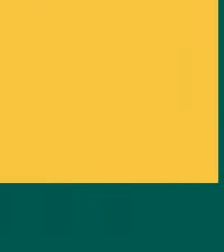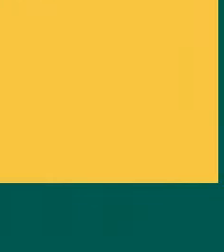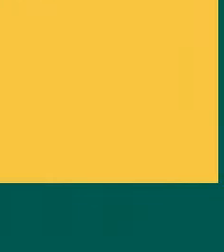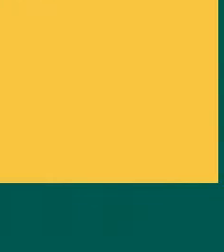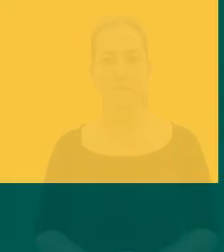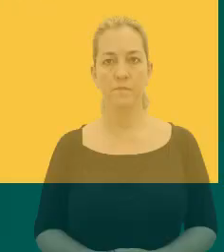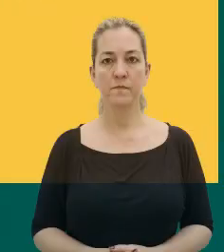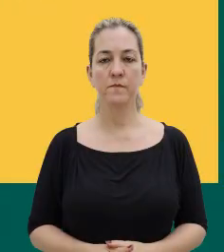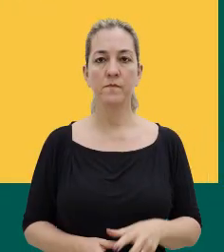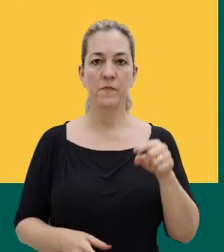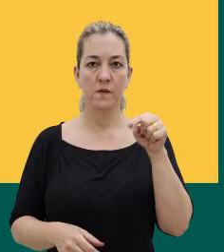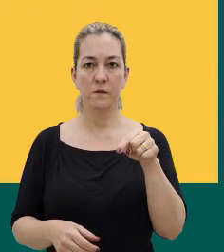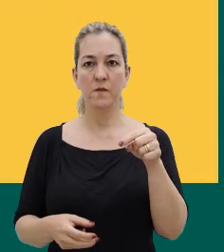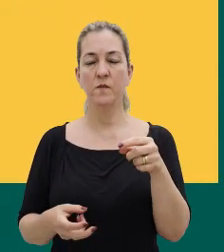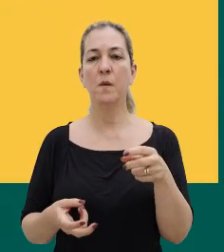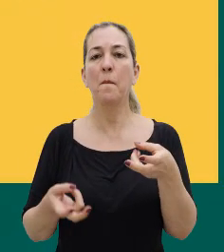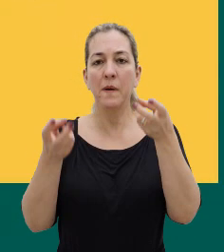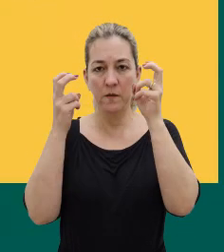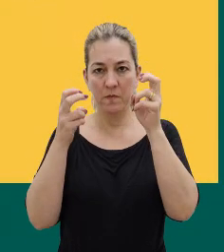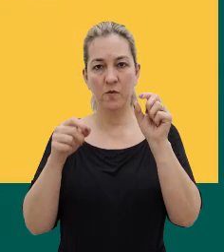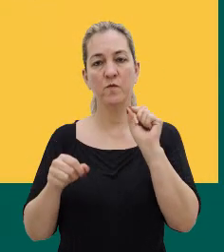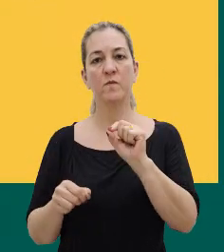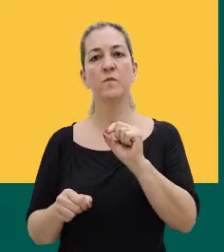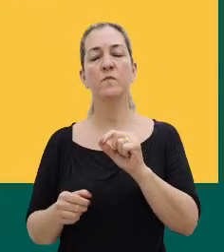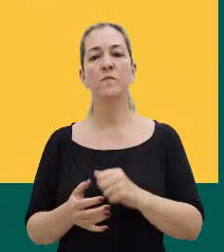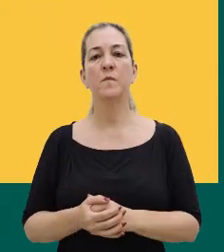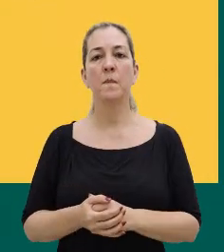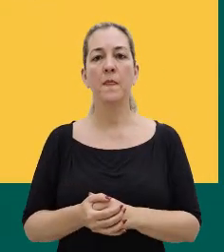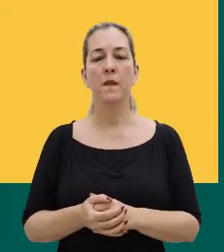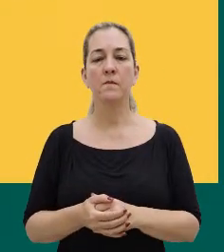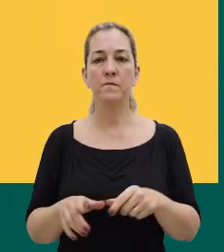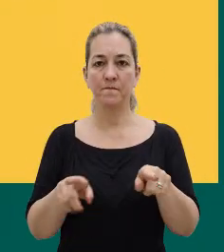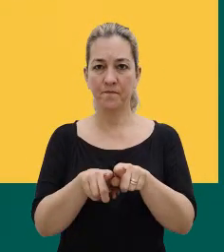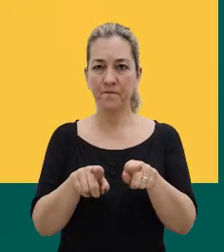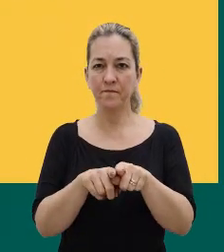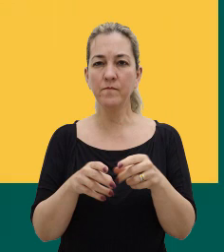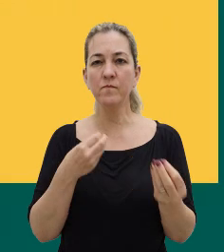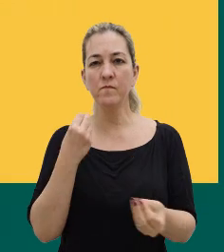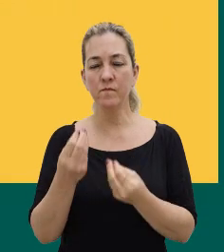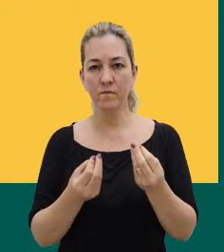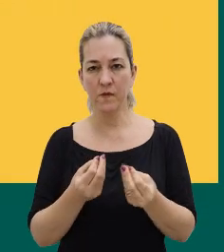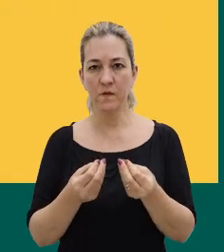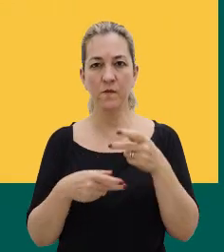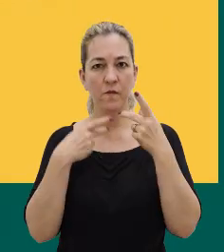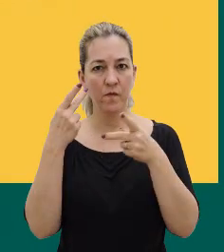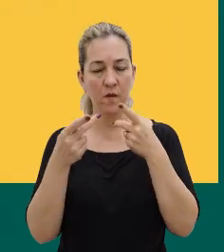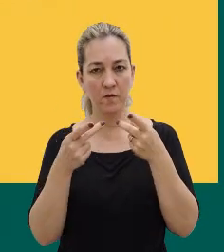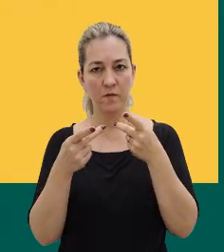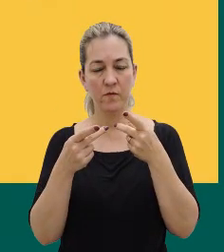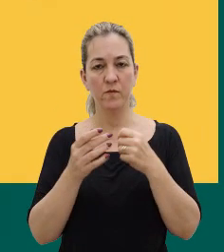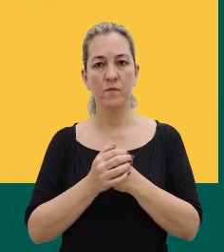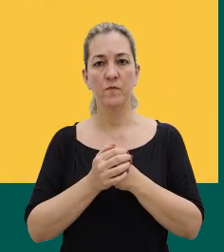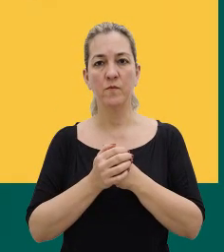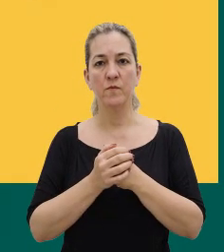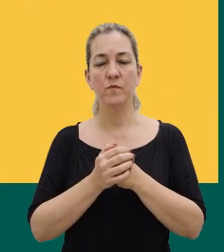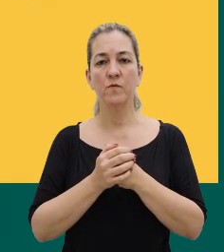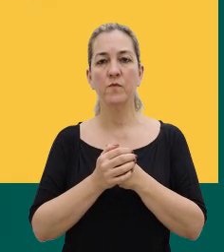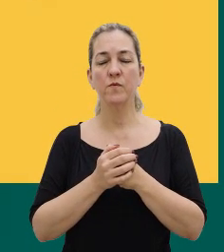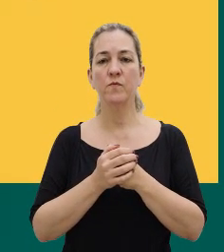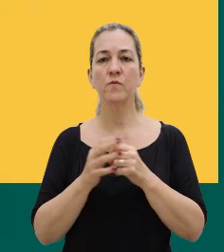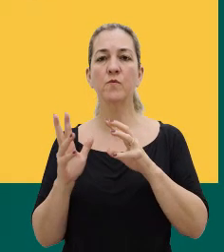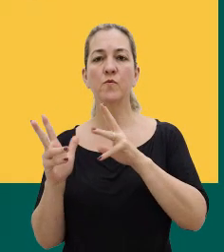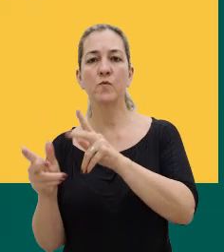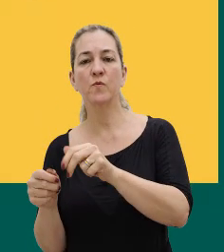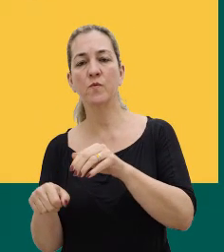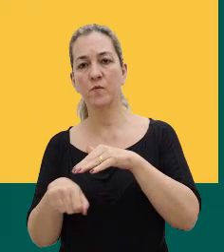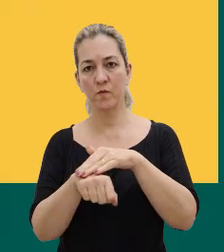E nessa perspectiva, né, gente, de também, como estamos falando ao longo de toda a nossa conversa,